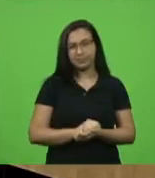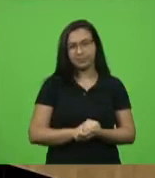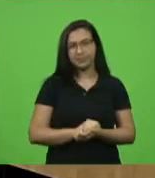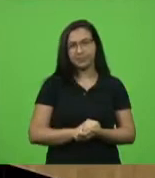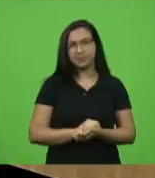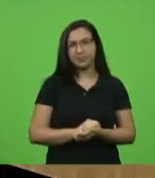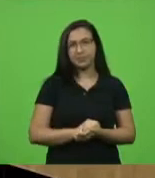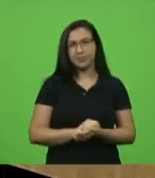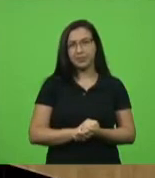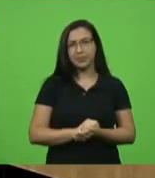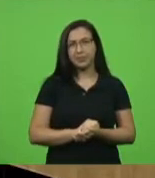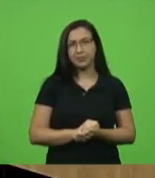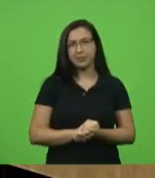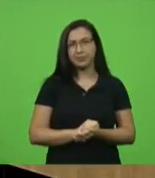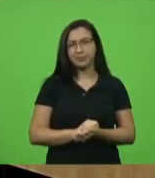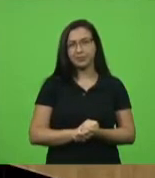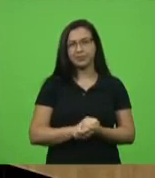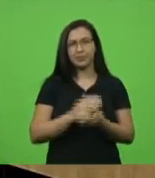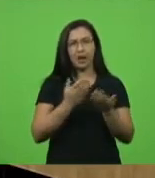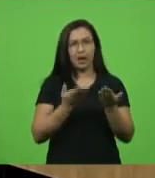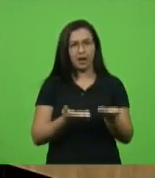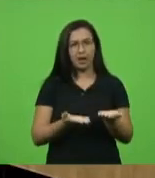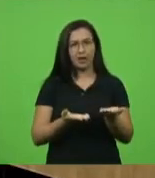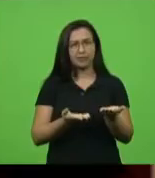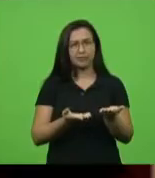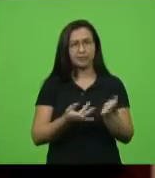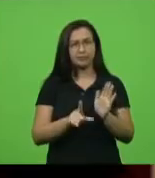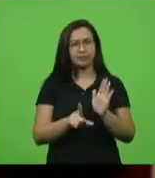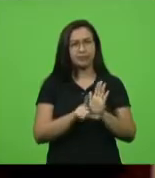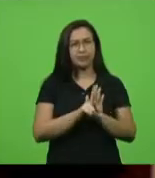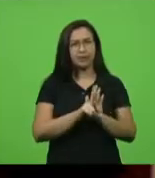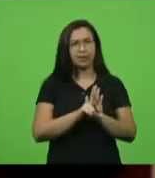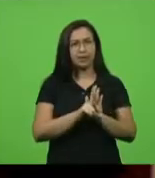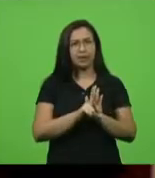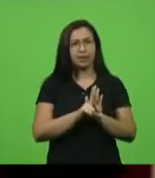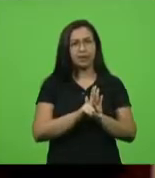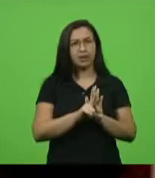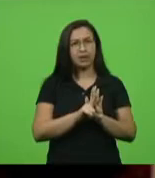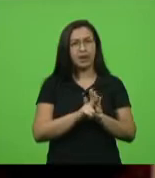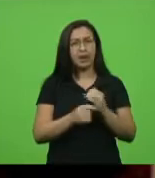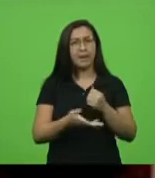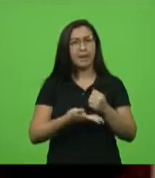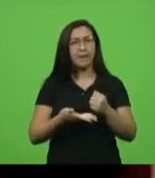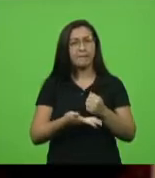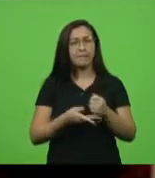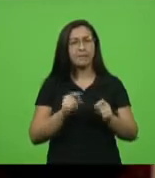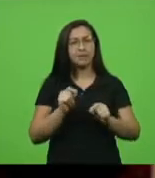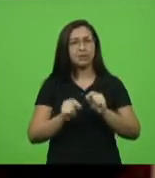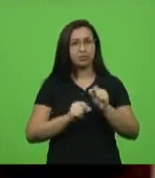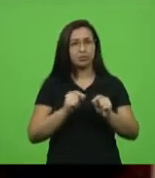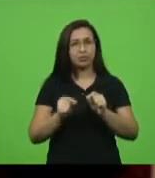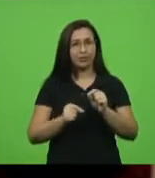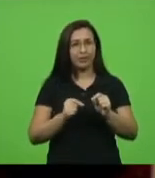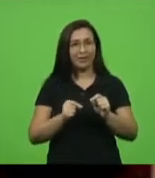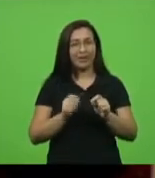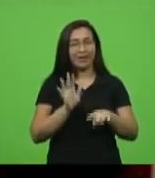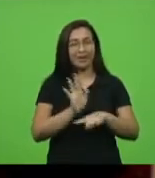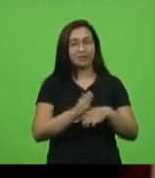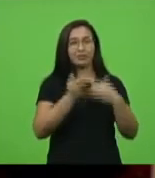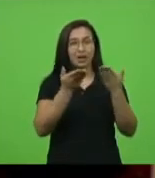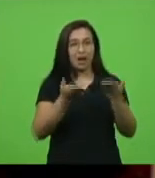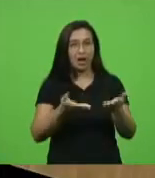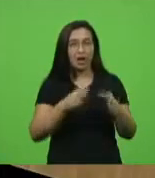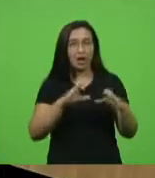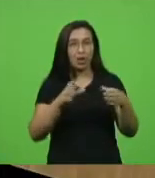estabelece essa lei, ele dá visibilidade, senhor presidente, a um setor que há